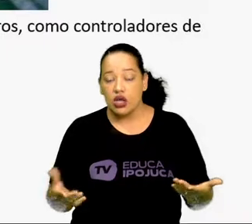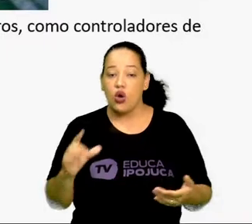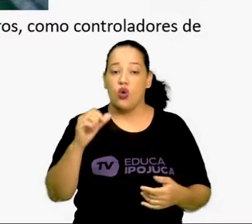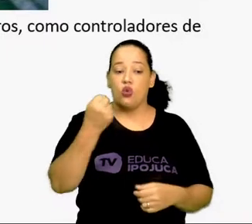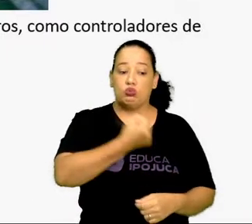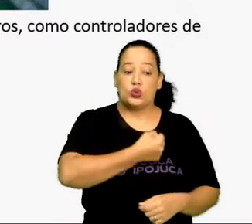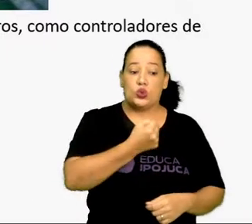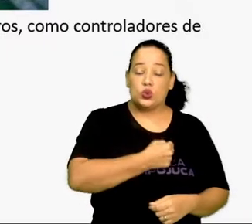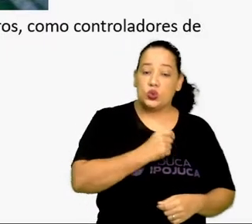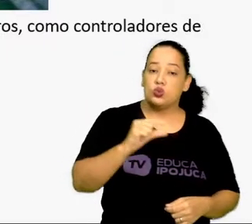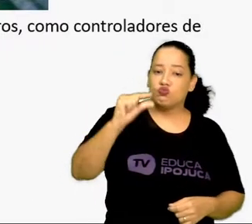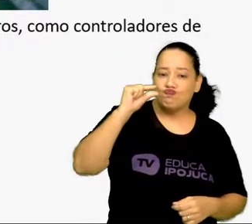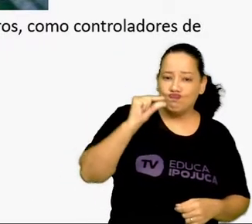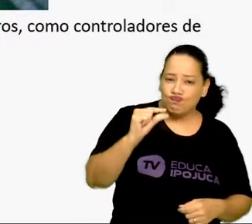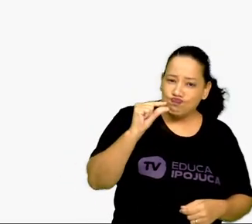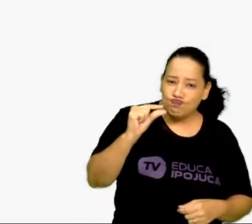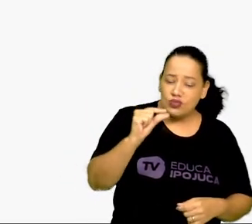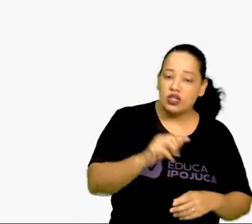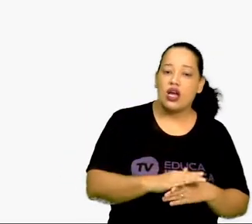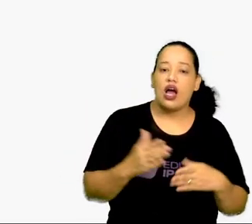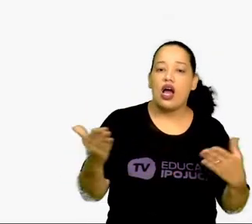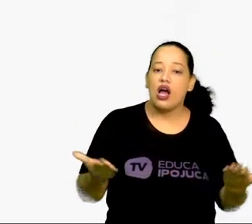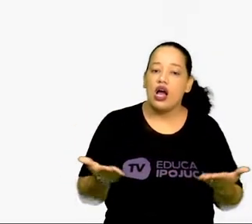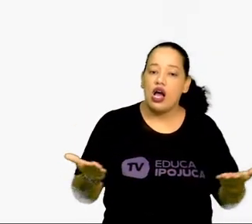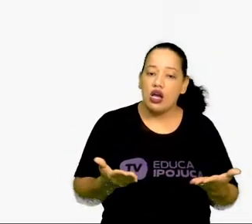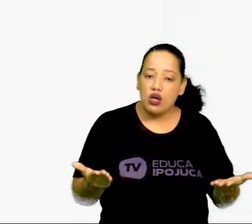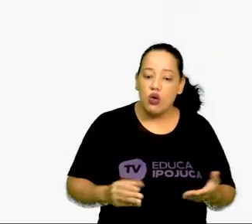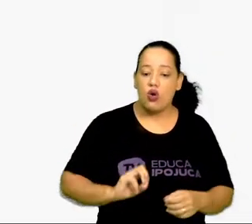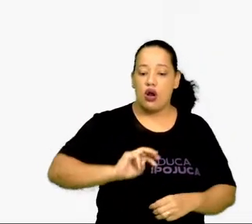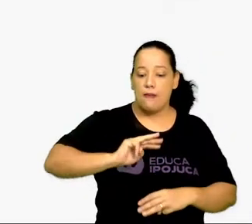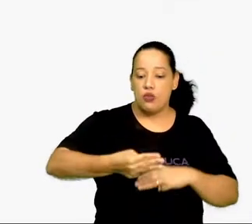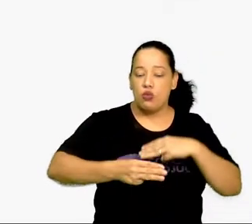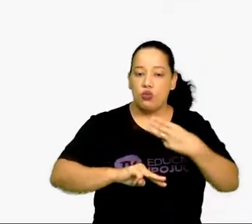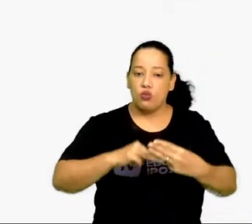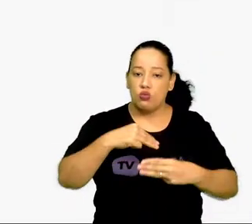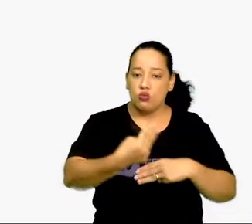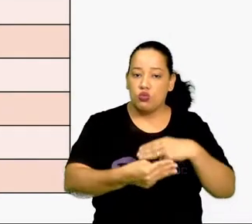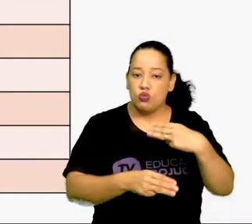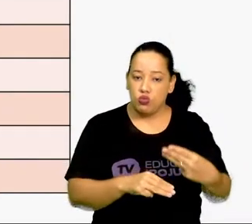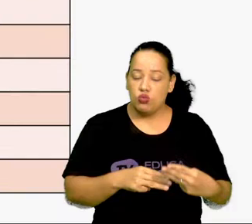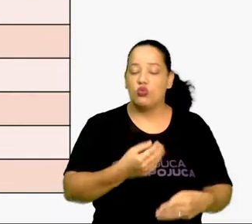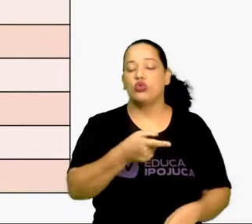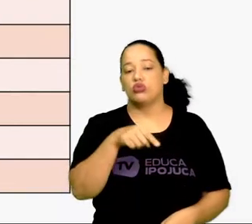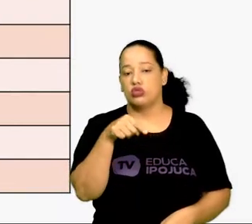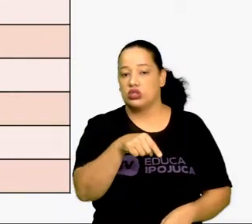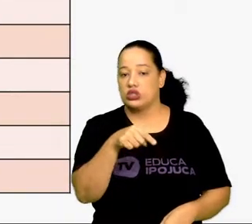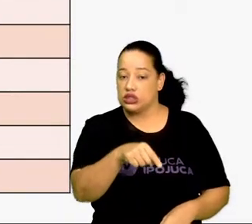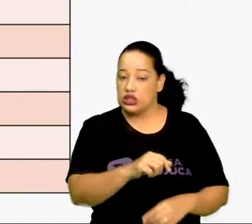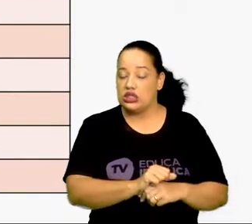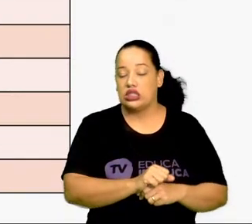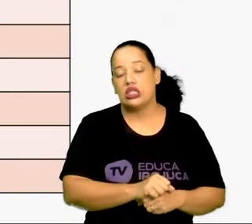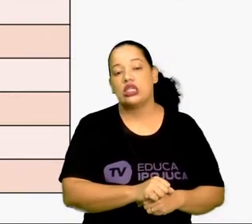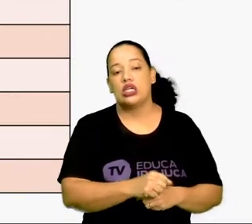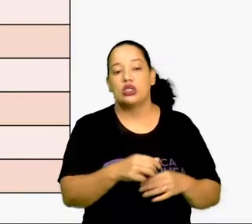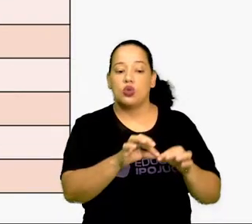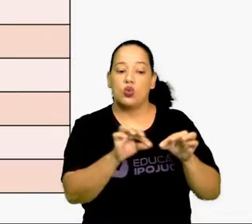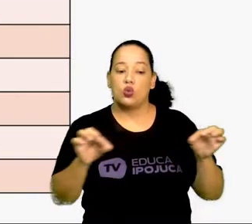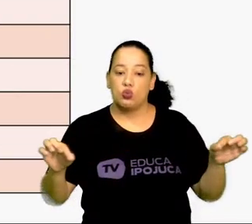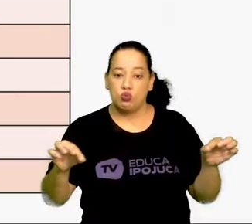vamos ver agora os submúltiplos do metro. Metro, unidade principal. Submúltiplos.